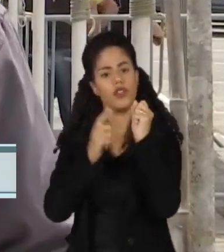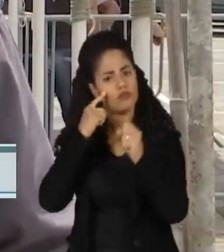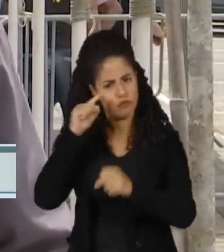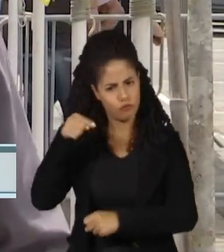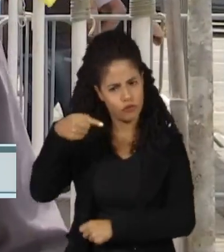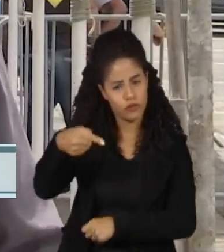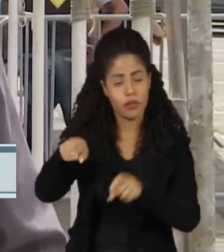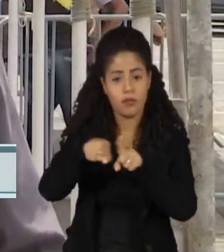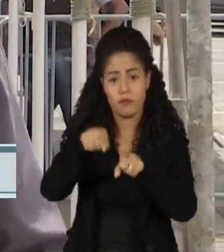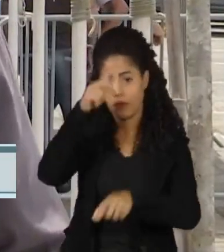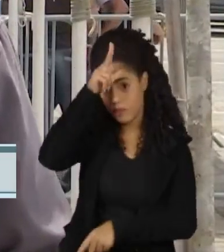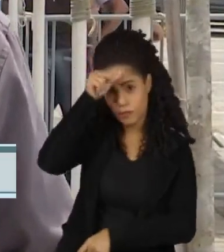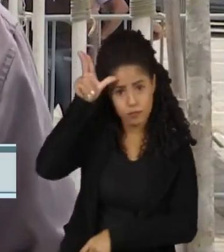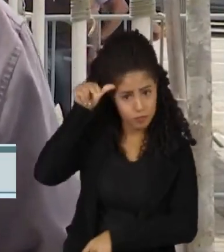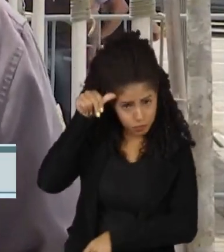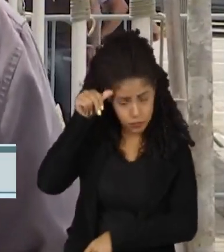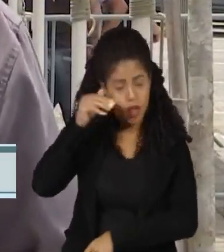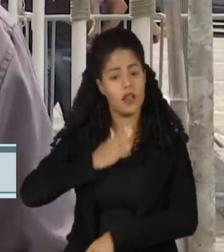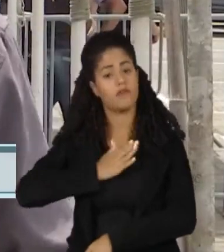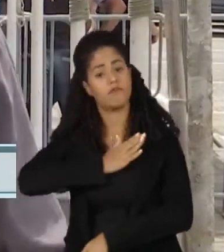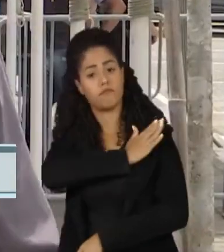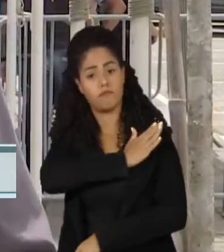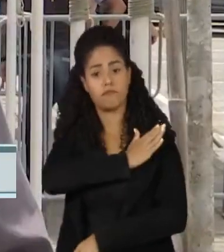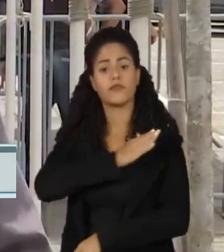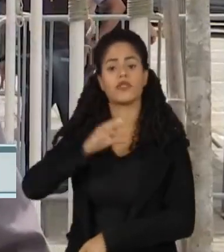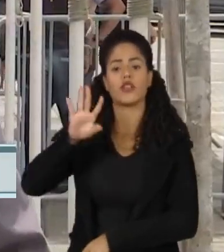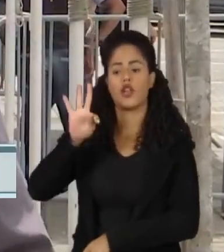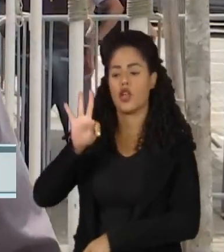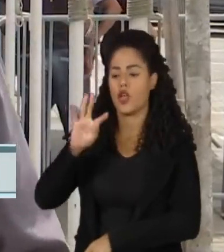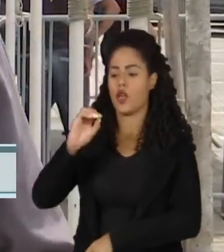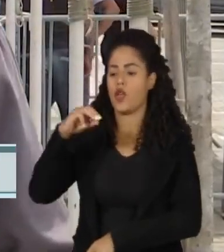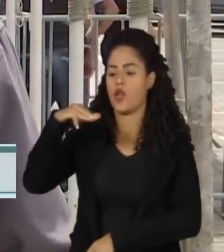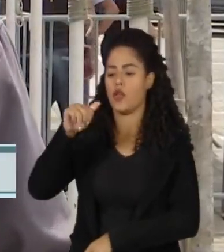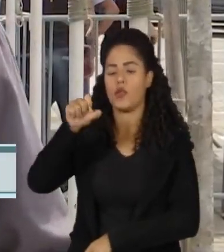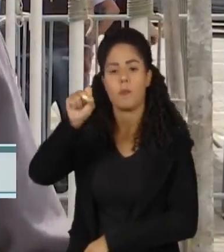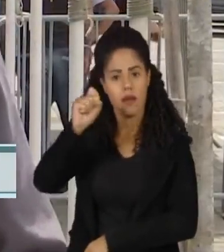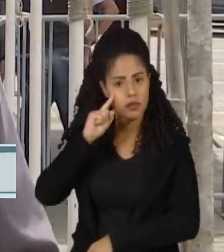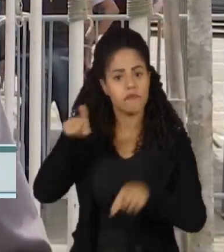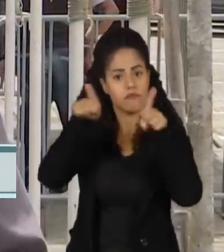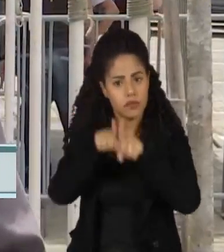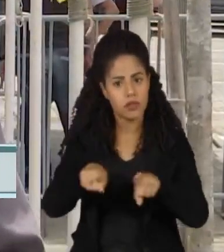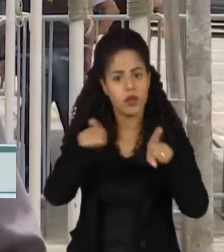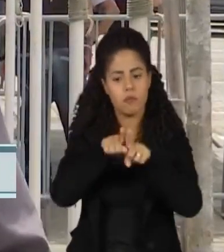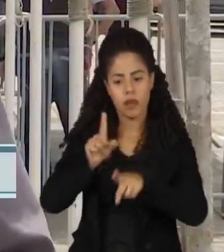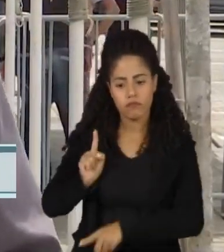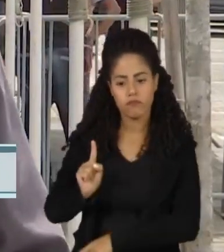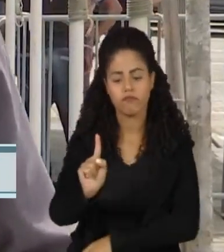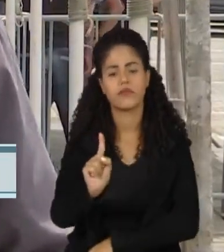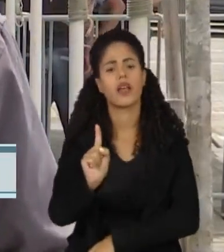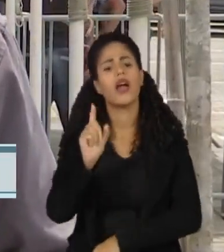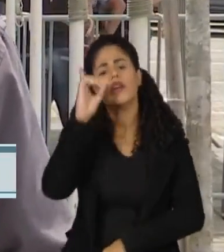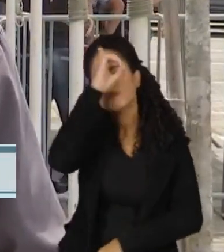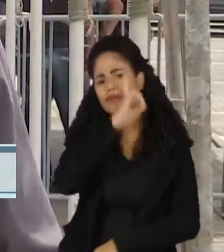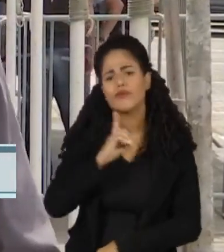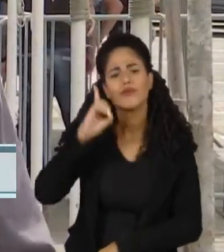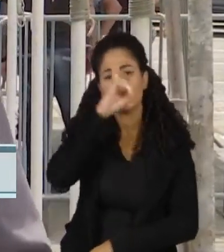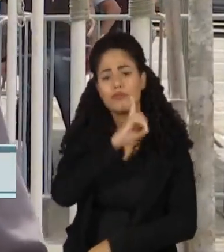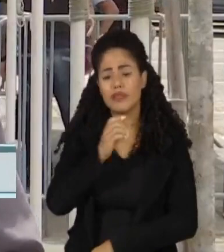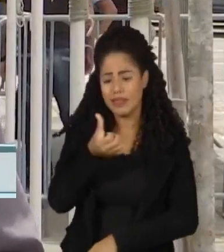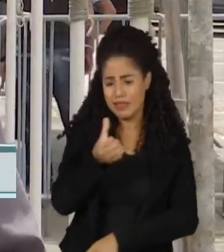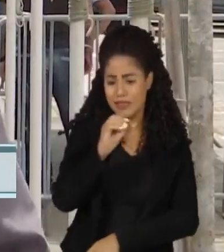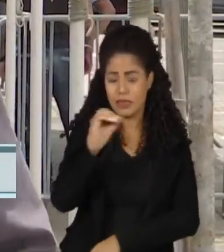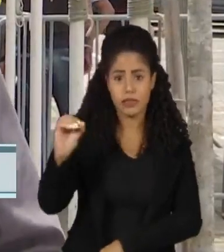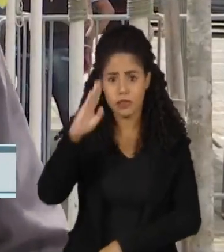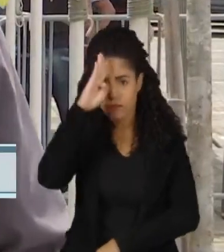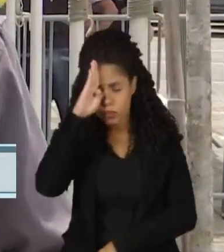pouquinho aqui na Prefeitura é o comandante do Exército, o general Tomás Miguel Ribeiro Paiva. Desde domingo, cerca de 600 militares atuam